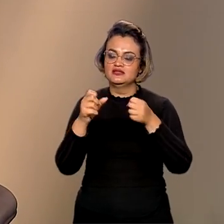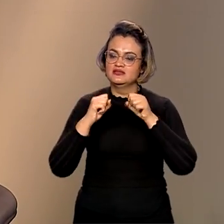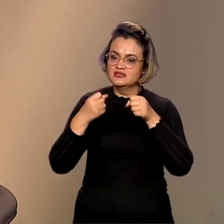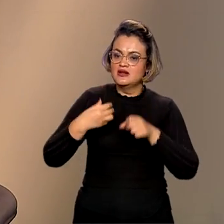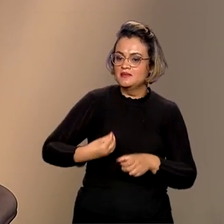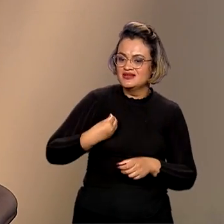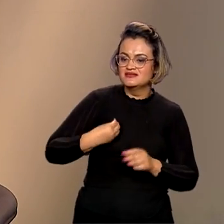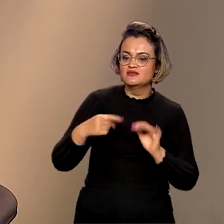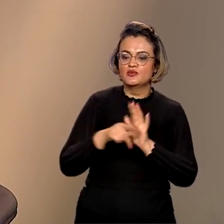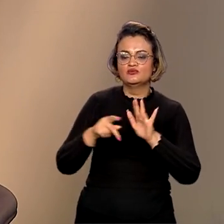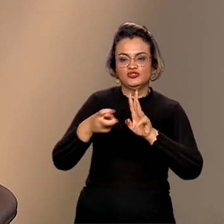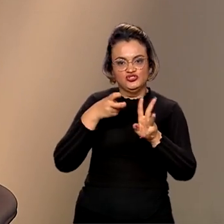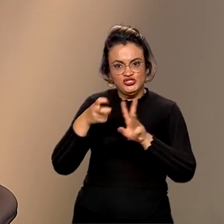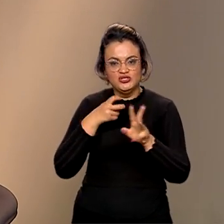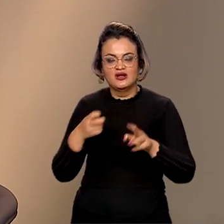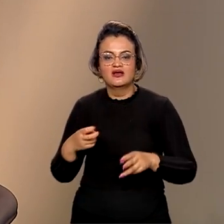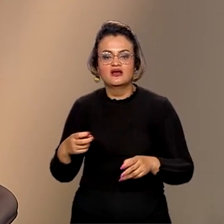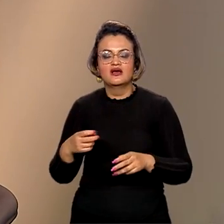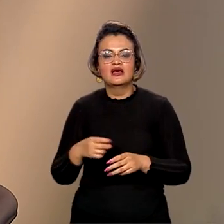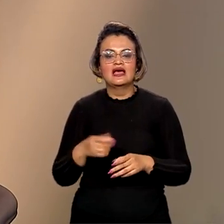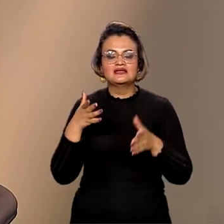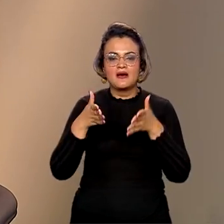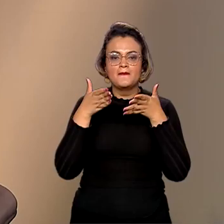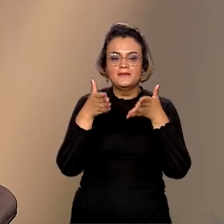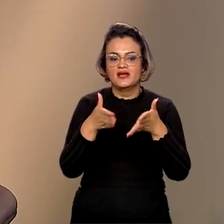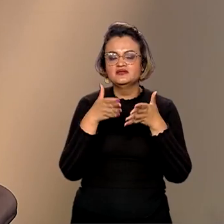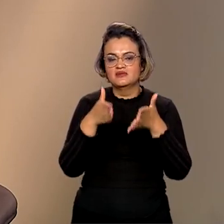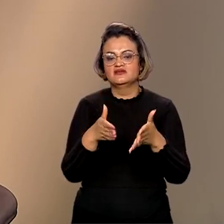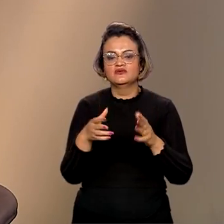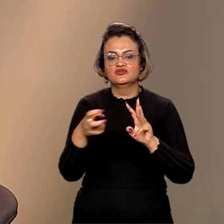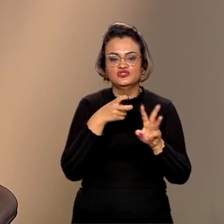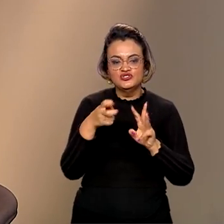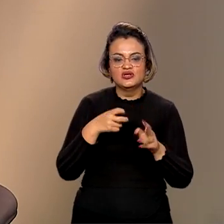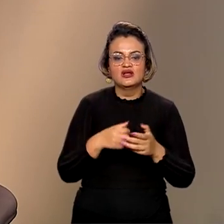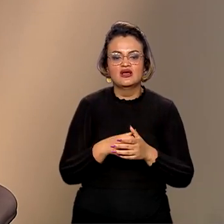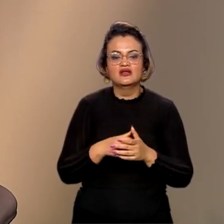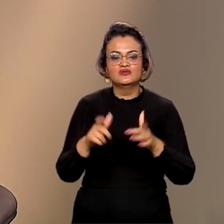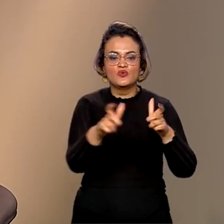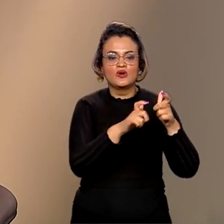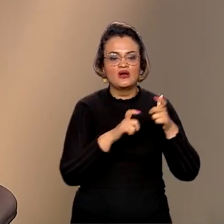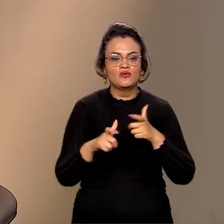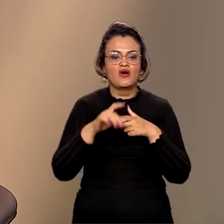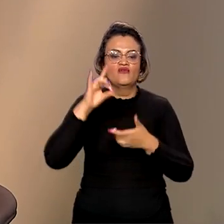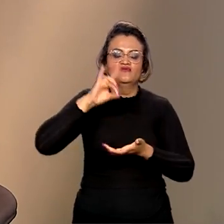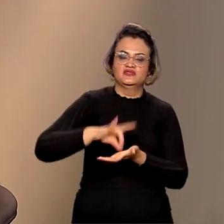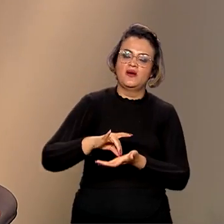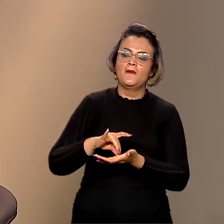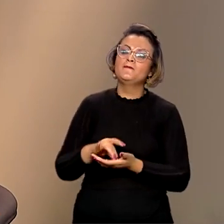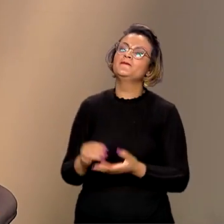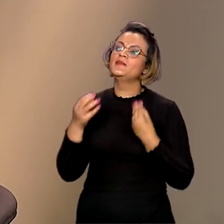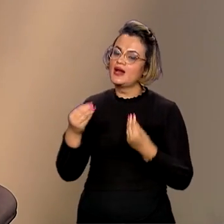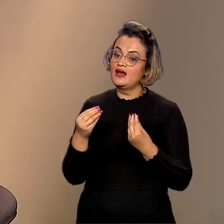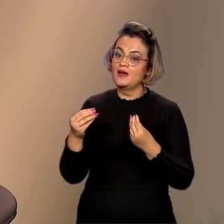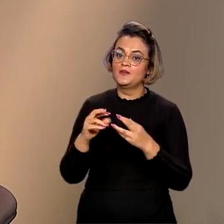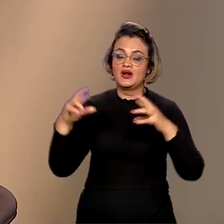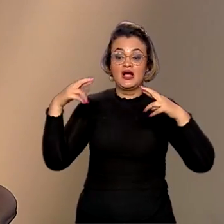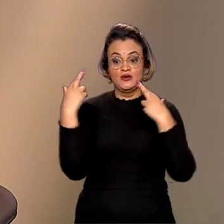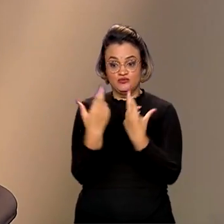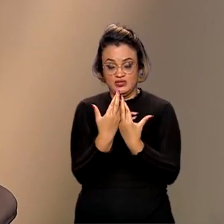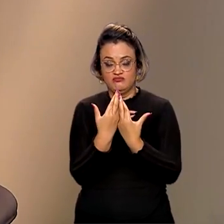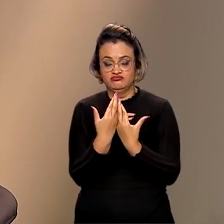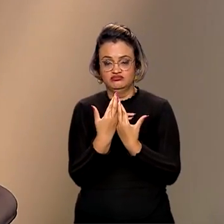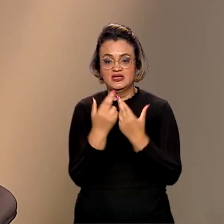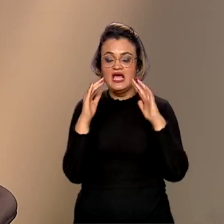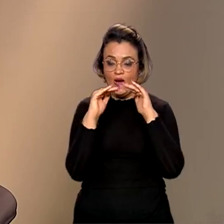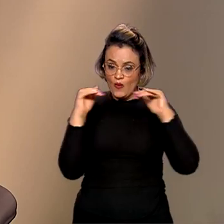indígena, fortalecendo essa participação indígena nesses espaços oficiais, para que a cúpula, para que a